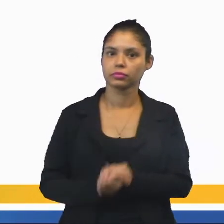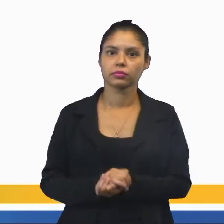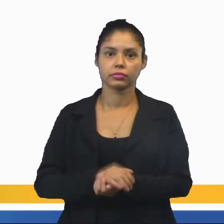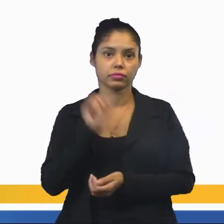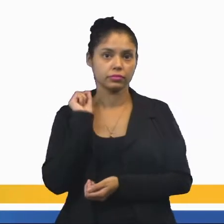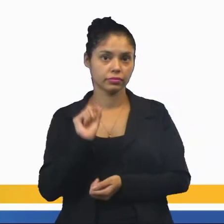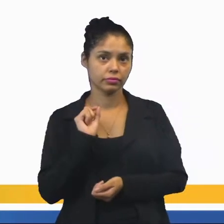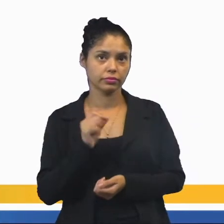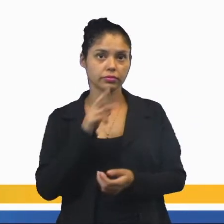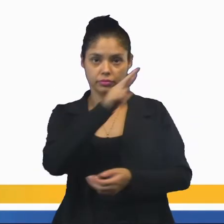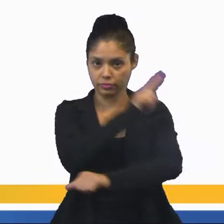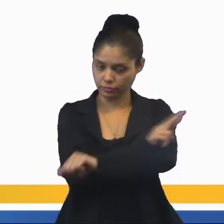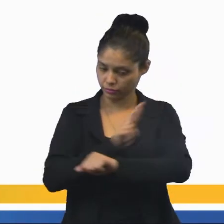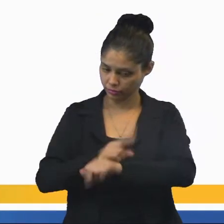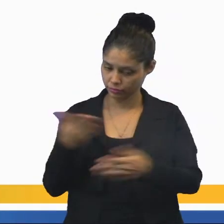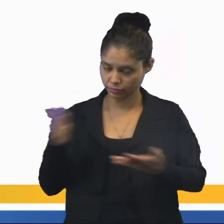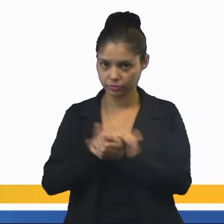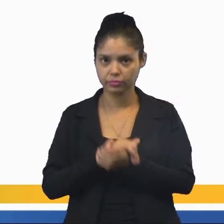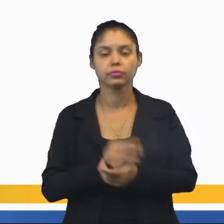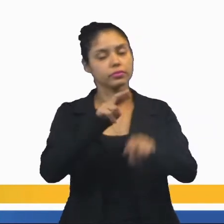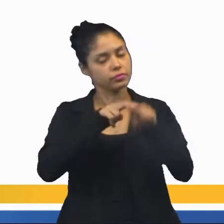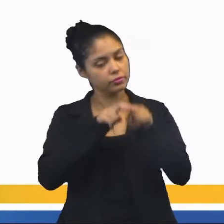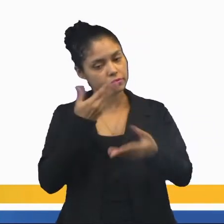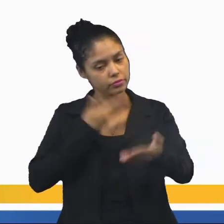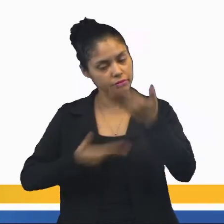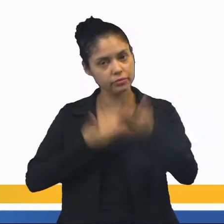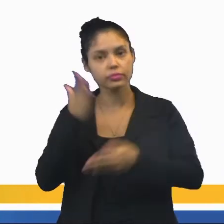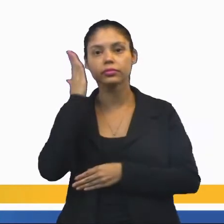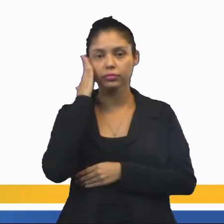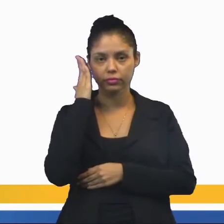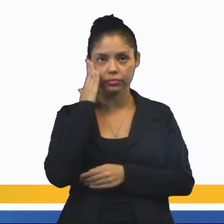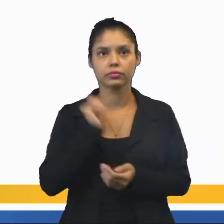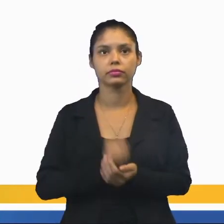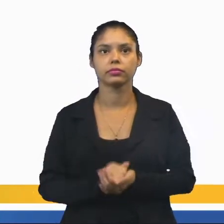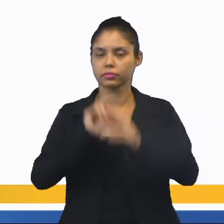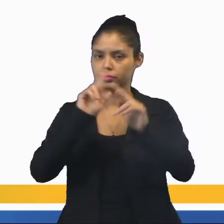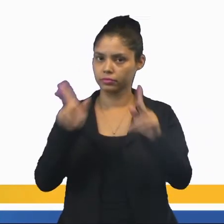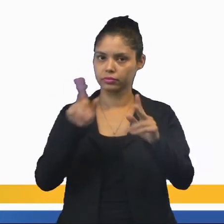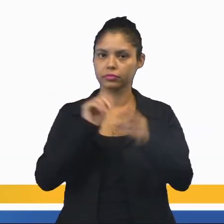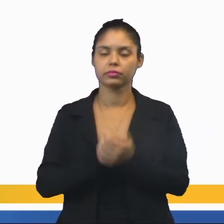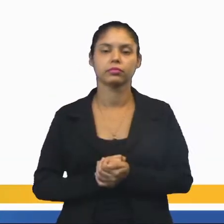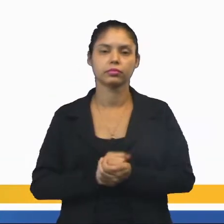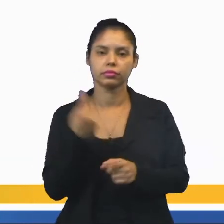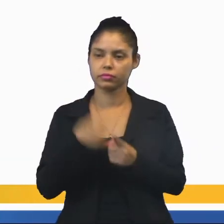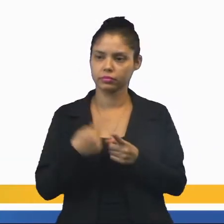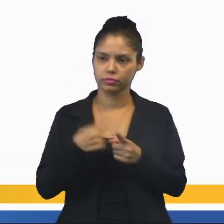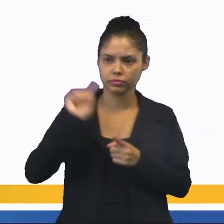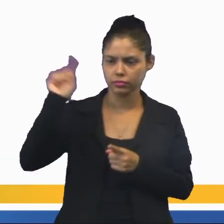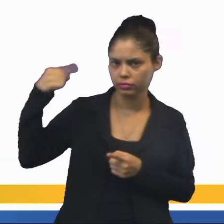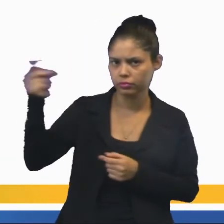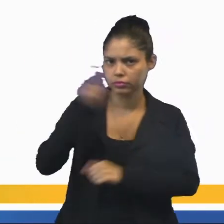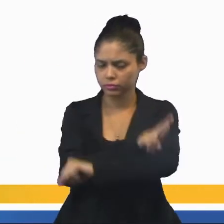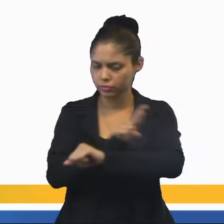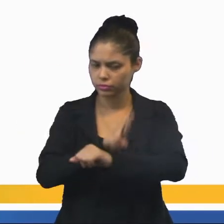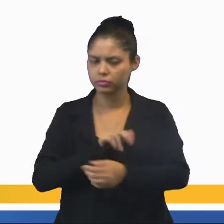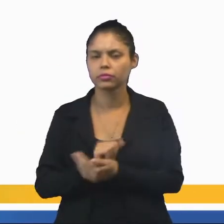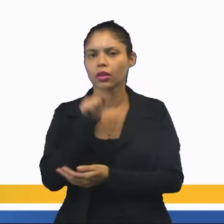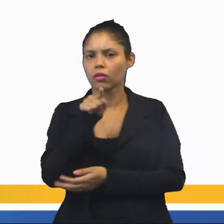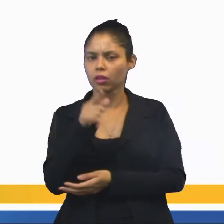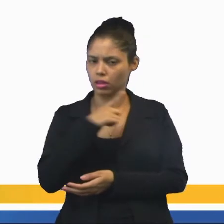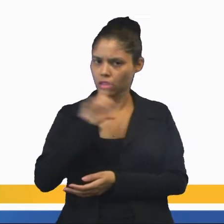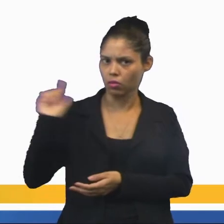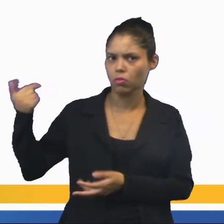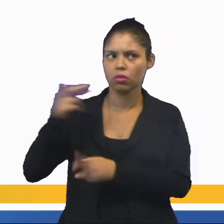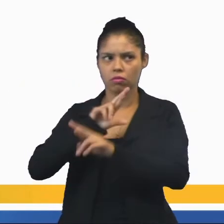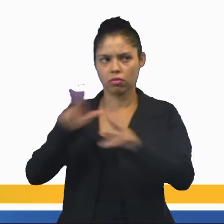religiões. Por isso que você tem que conviver com ela e entender a diferença, ou seja, por que ela tem aquela religião e você tem uma